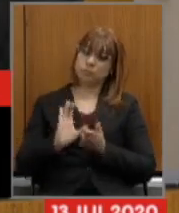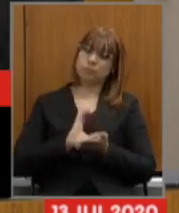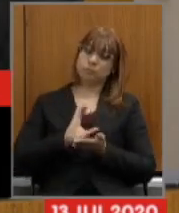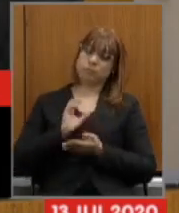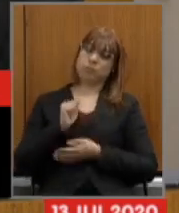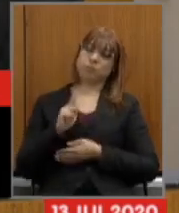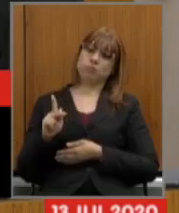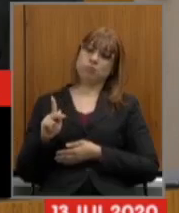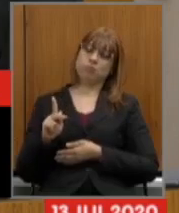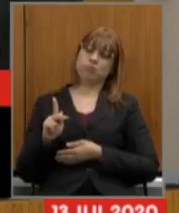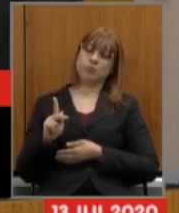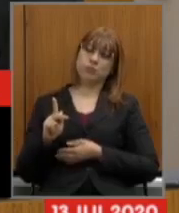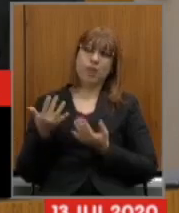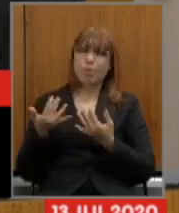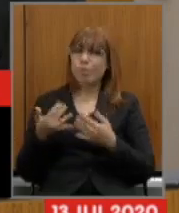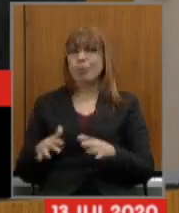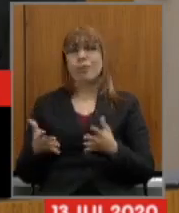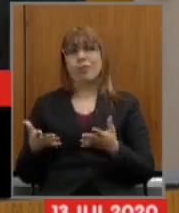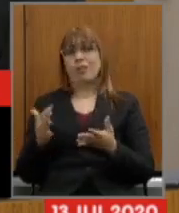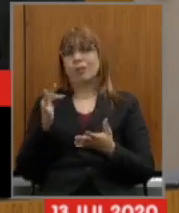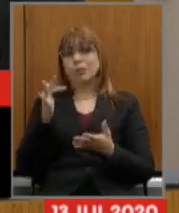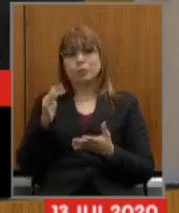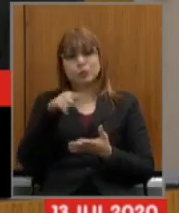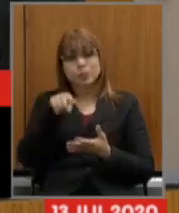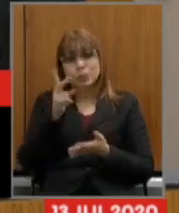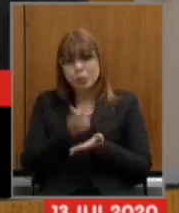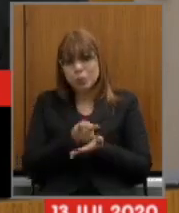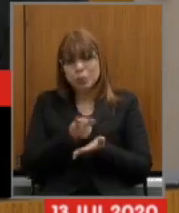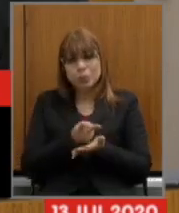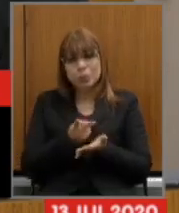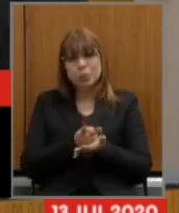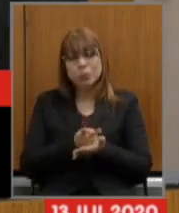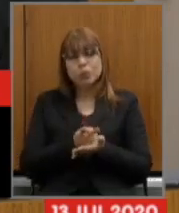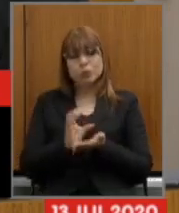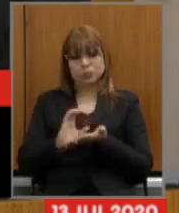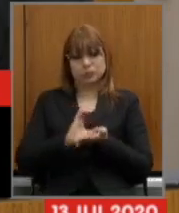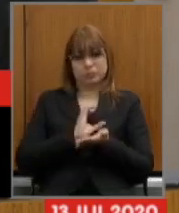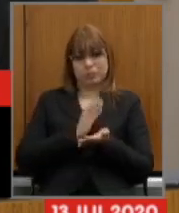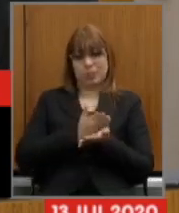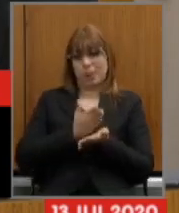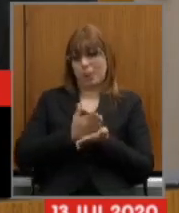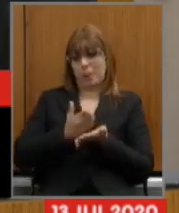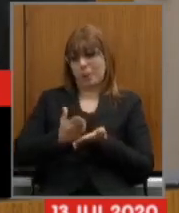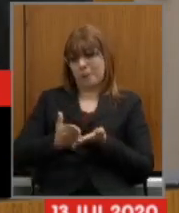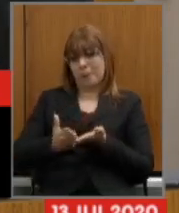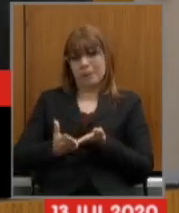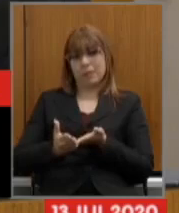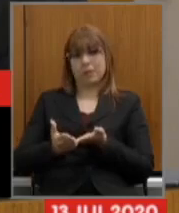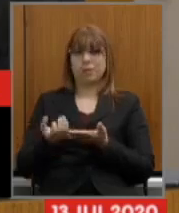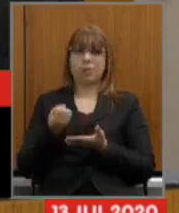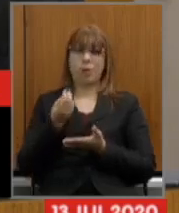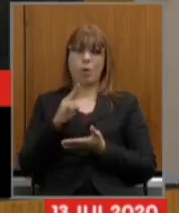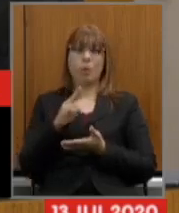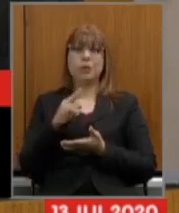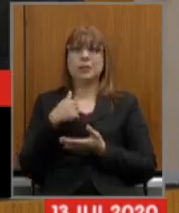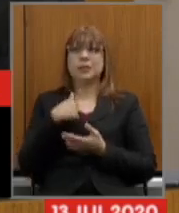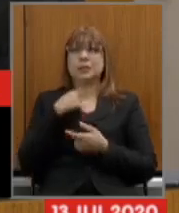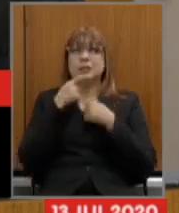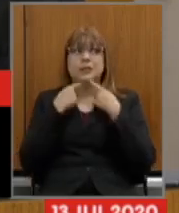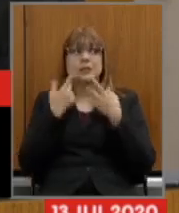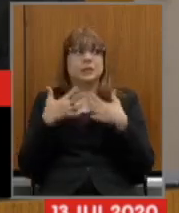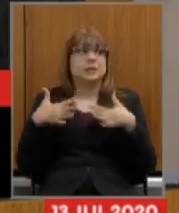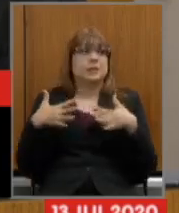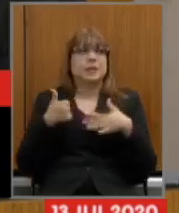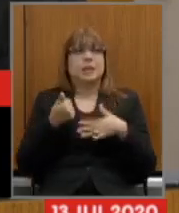não queremos que no futuro você continue recebendo parcelado que você não saiba se vai receber o décimo